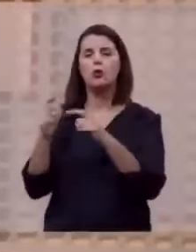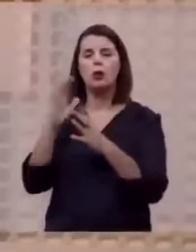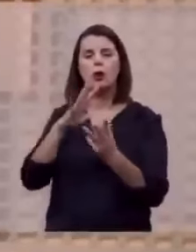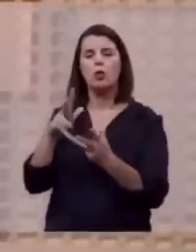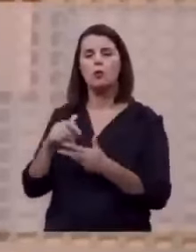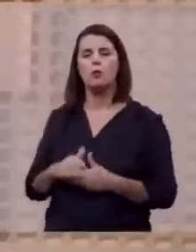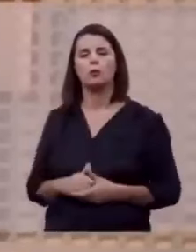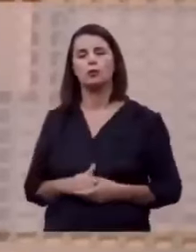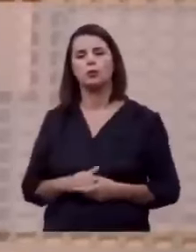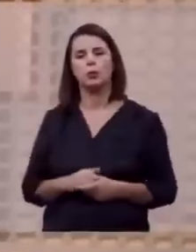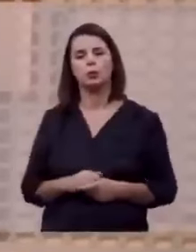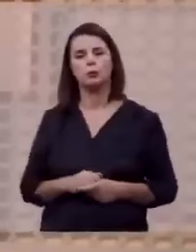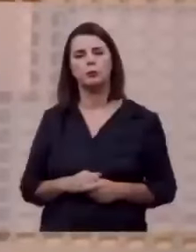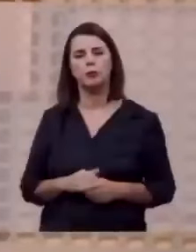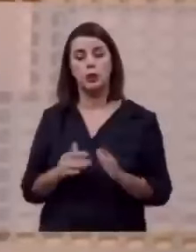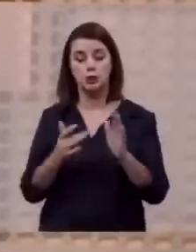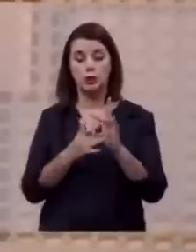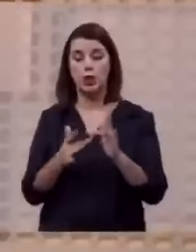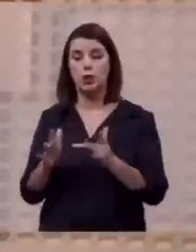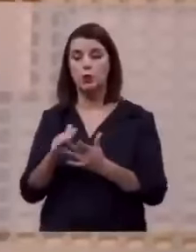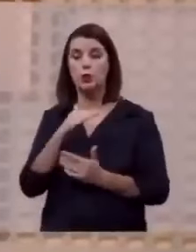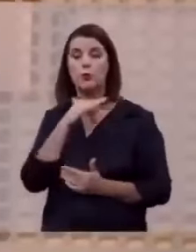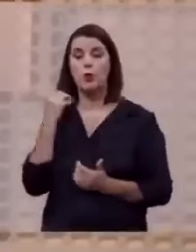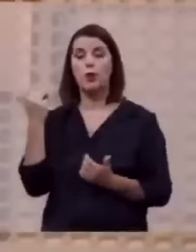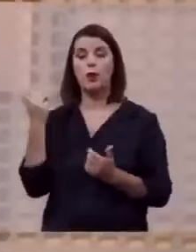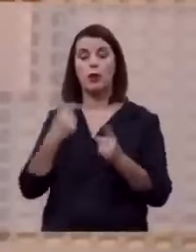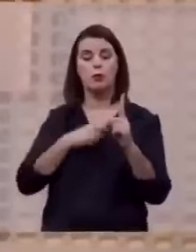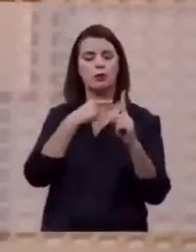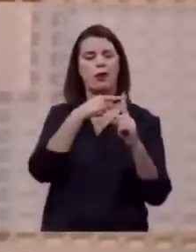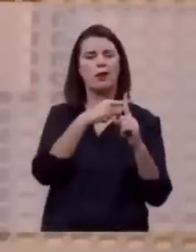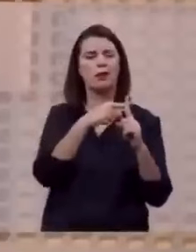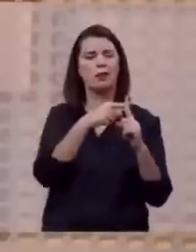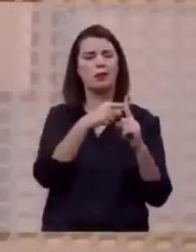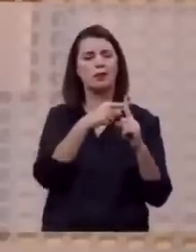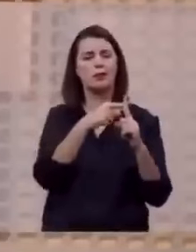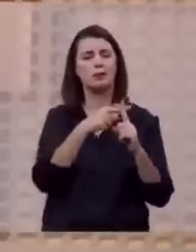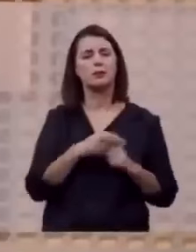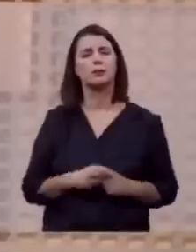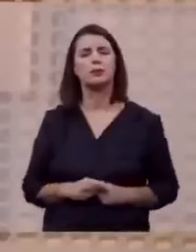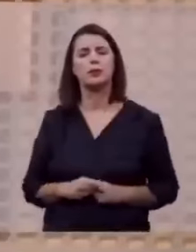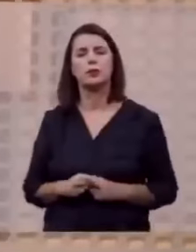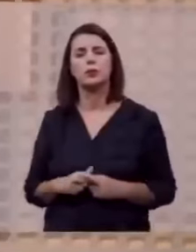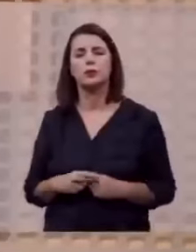e nação. Jesus morreu na cruz uma morte vicária.